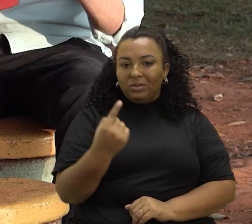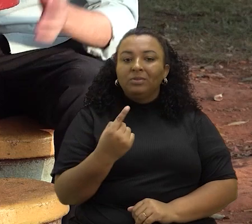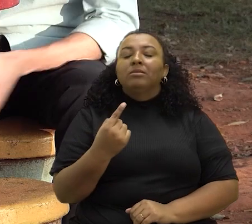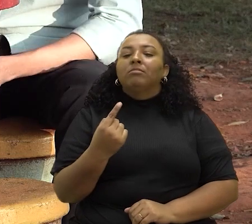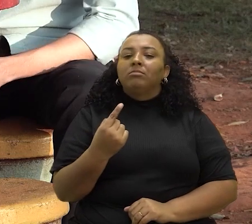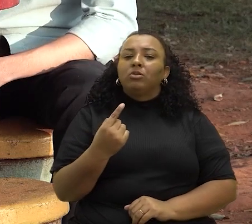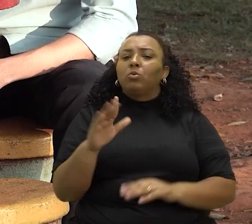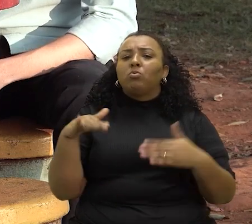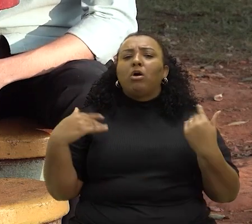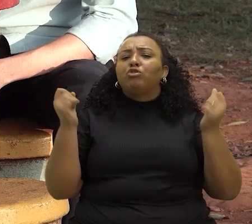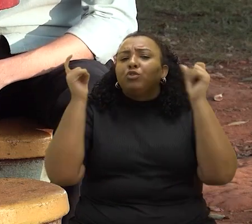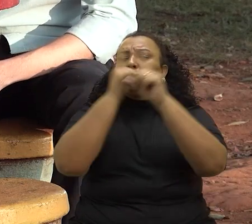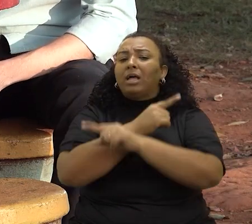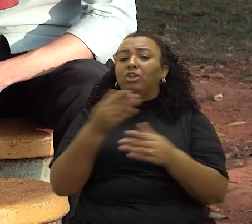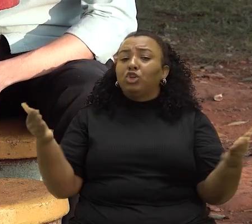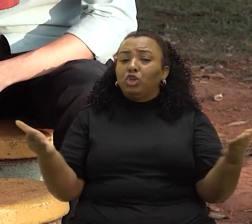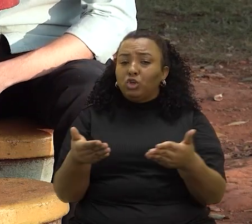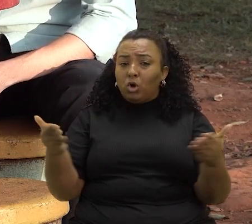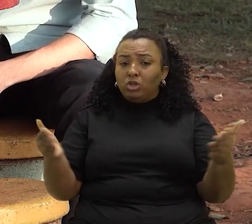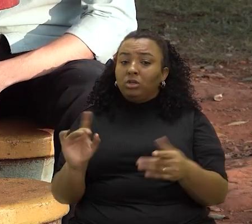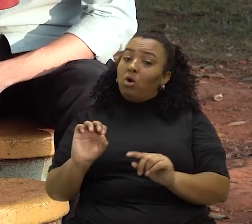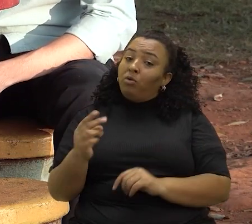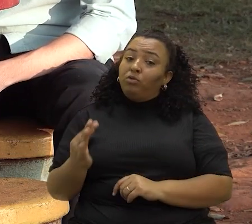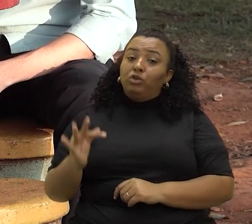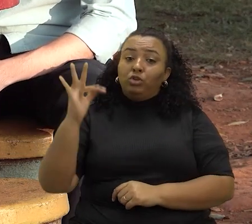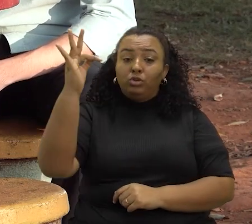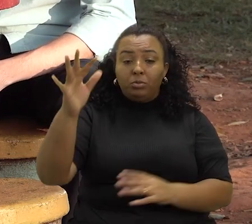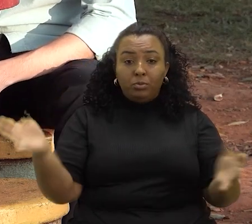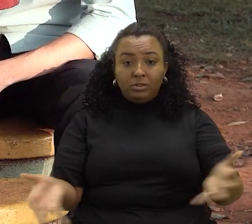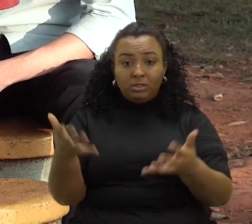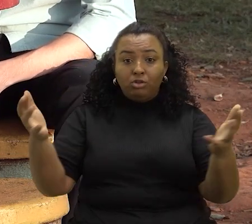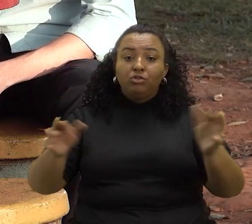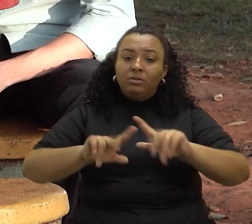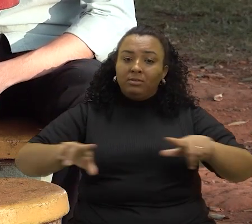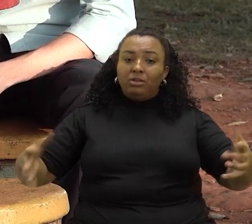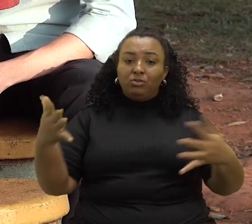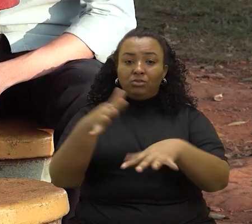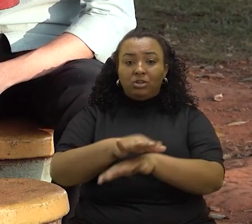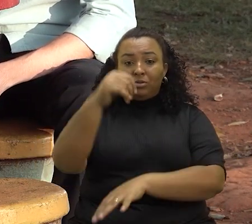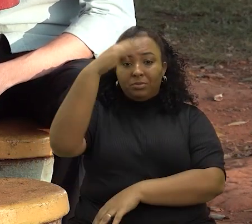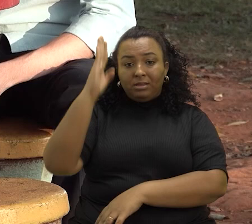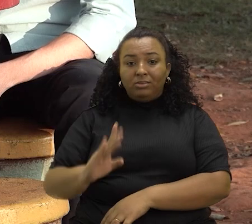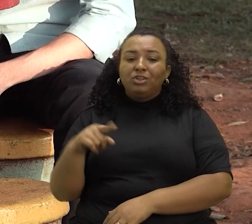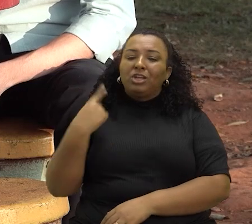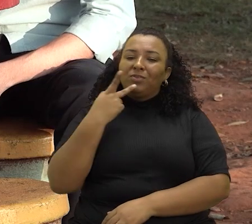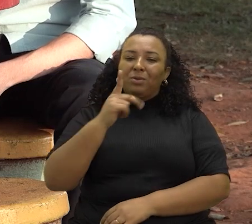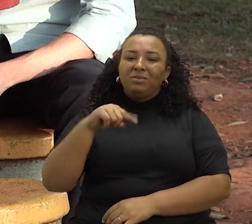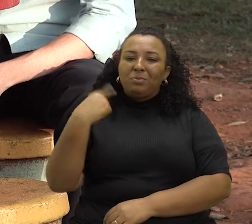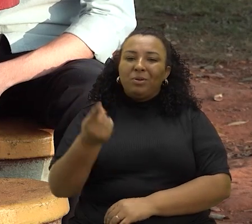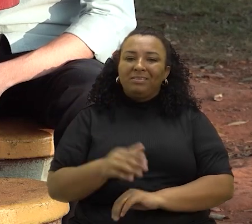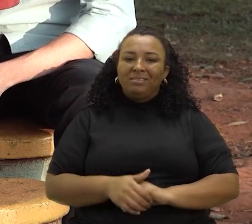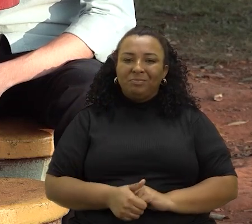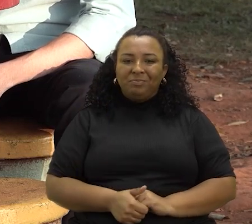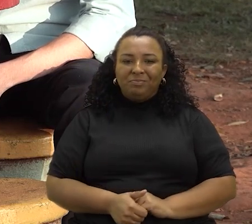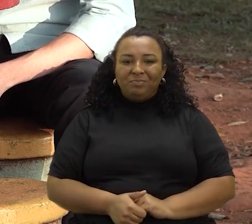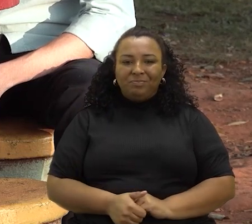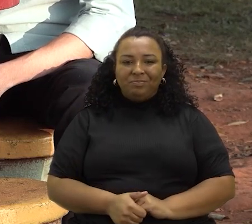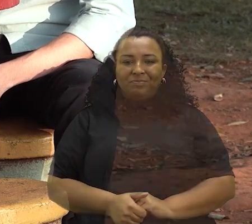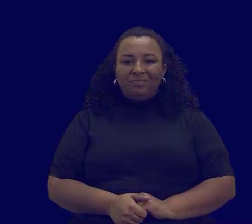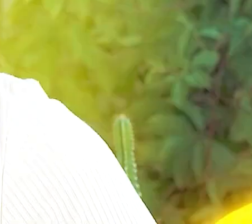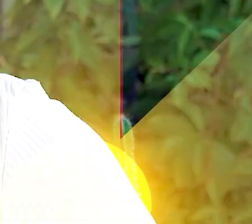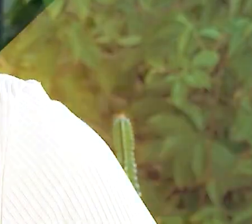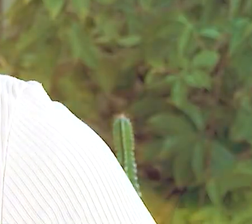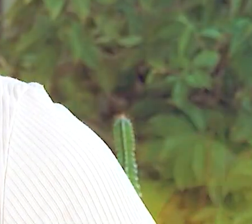E no próximo bloco, quais são os desafios atuais e futuros para a promoção da diversidade e inclusão no Brasil? A gente te conta depois do